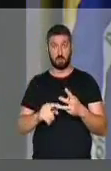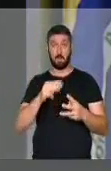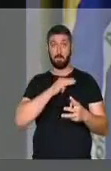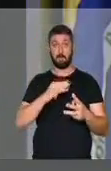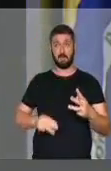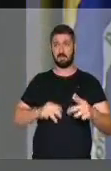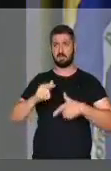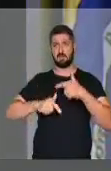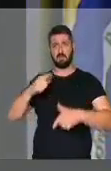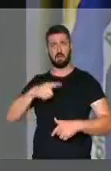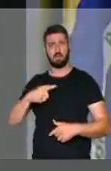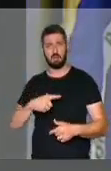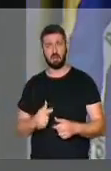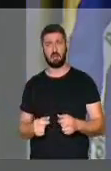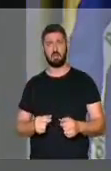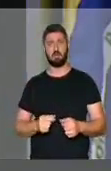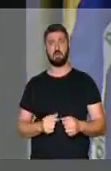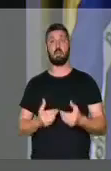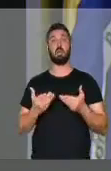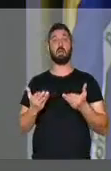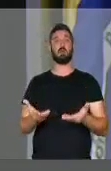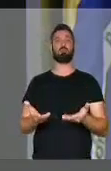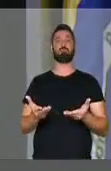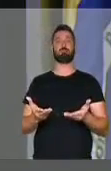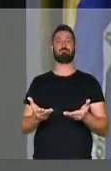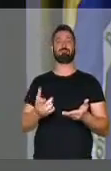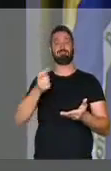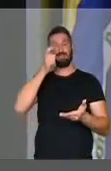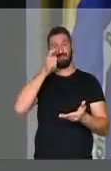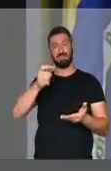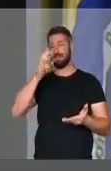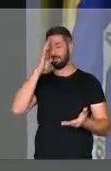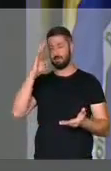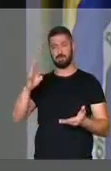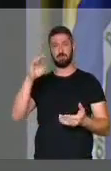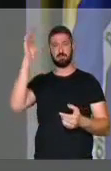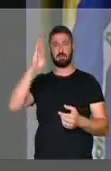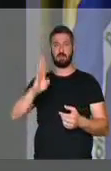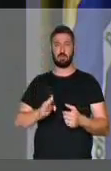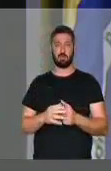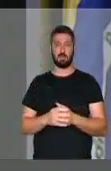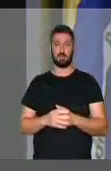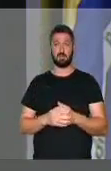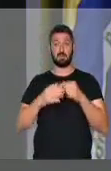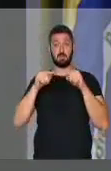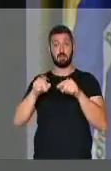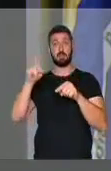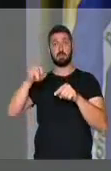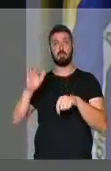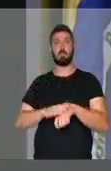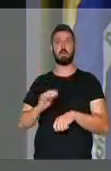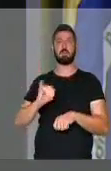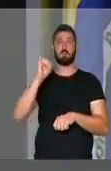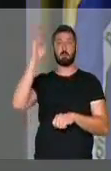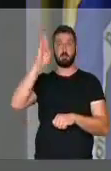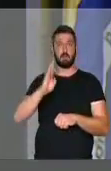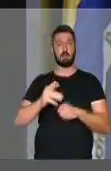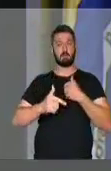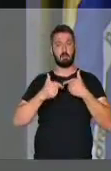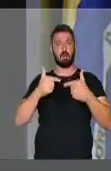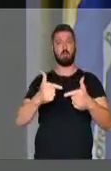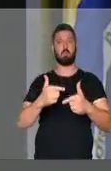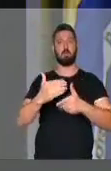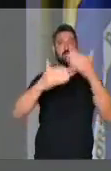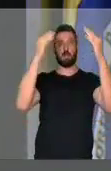os ministros estão trabalhando. É isso que interessa, é isso que importa. É isso que importa. O Brasil para a